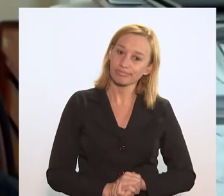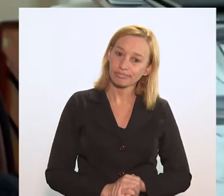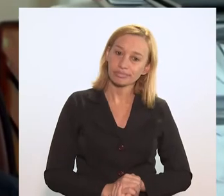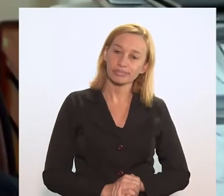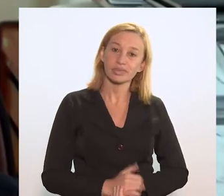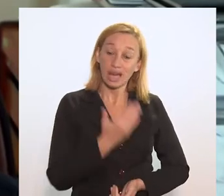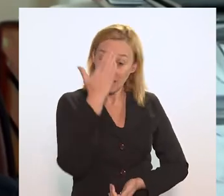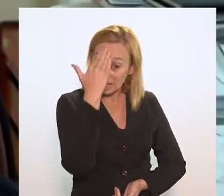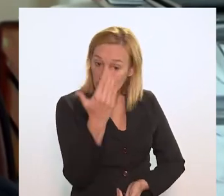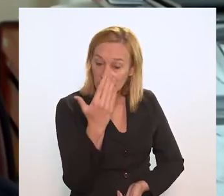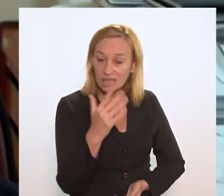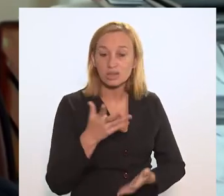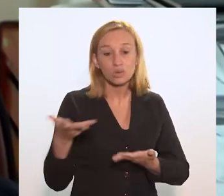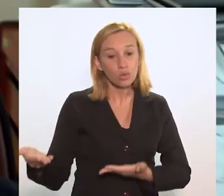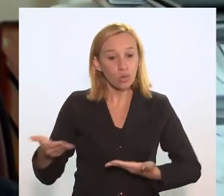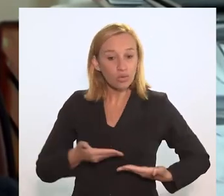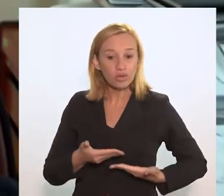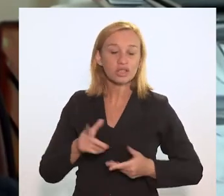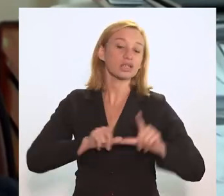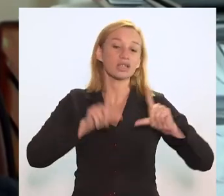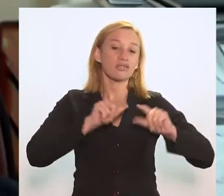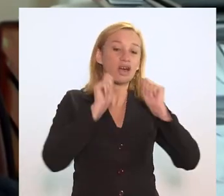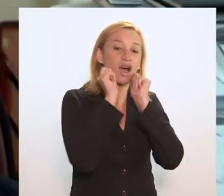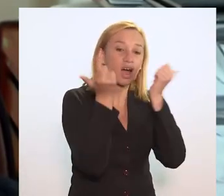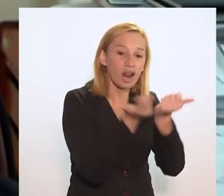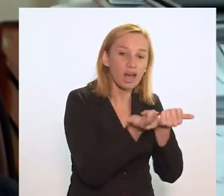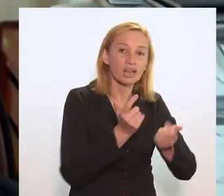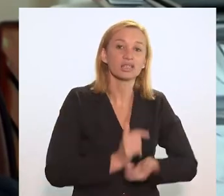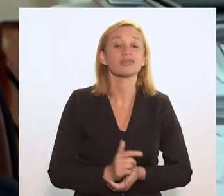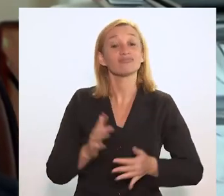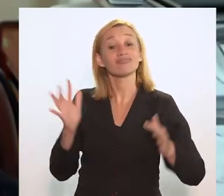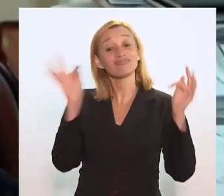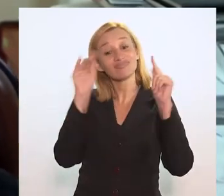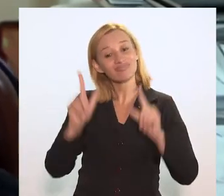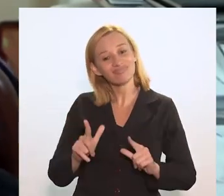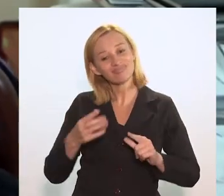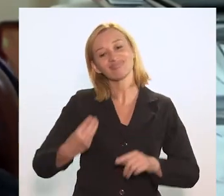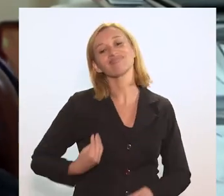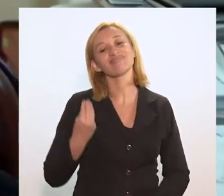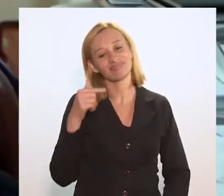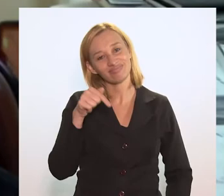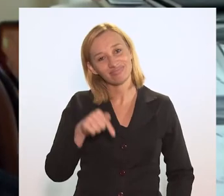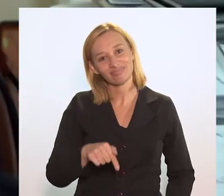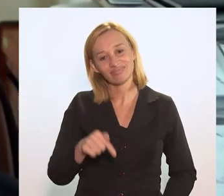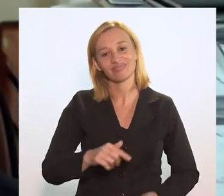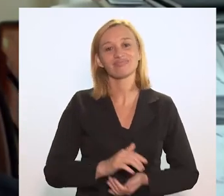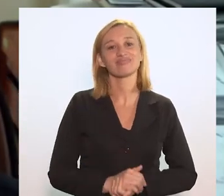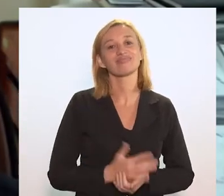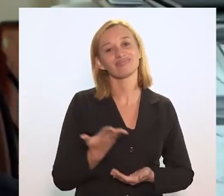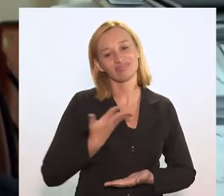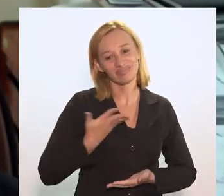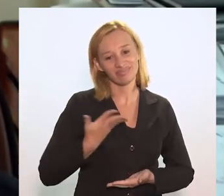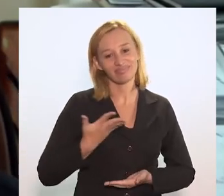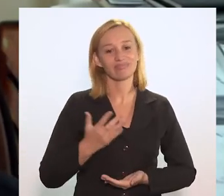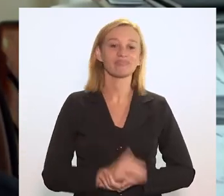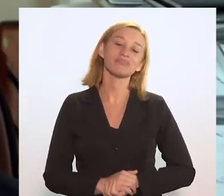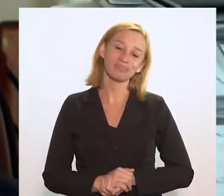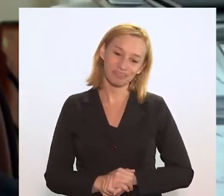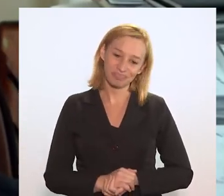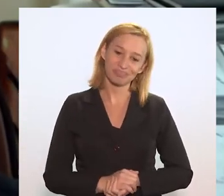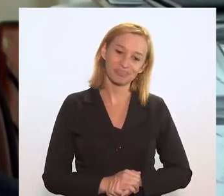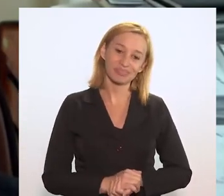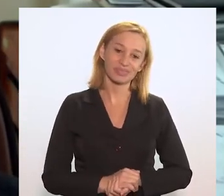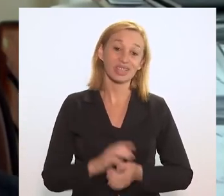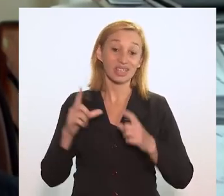Agradeço muito o convite da TV ALEGE e fico muito feliz de estar presente aqui junto com o colega